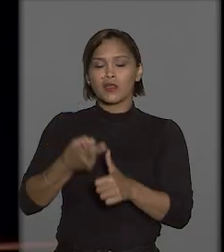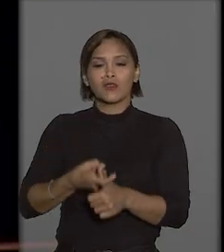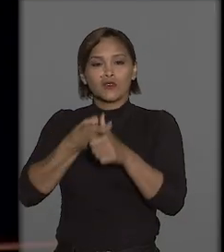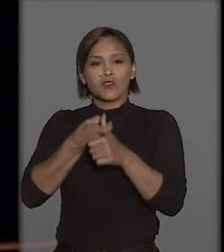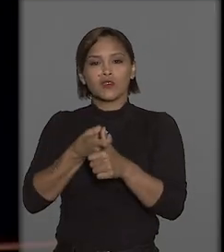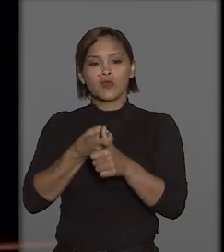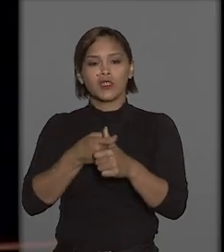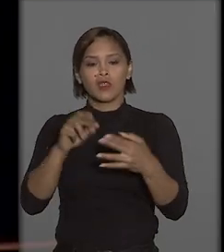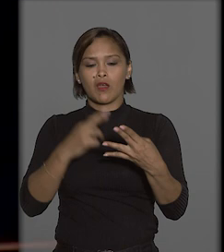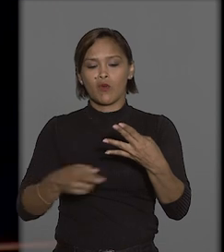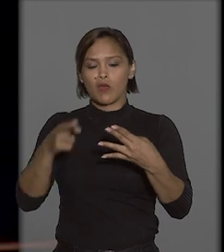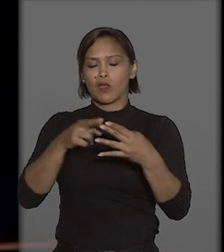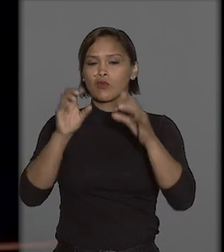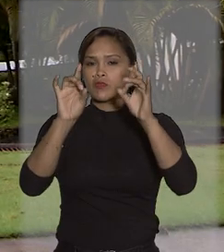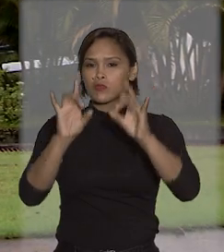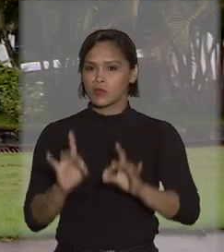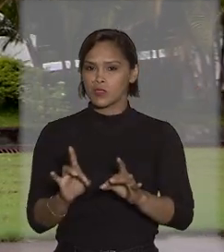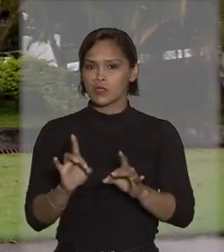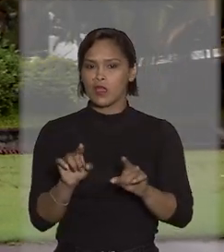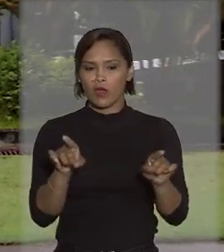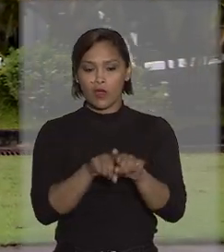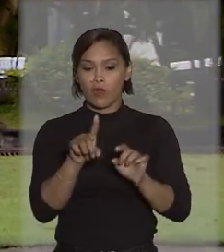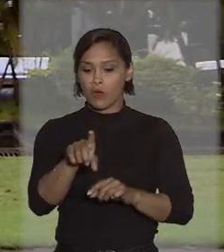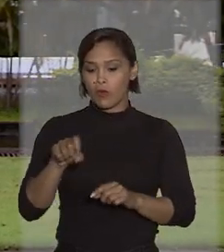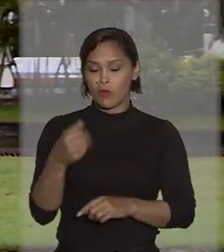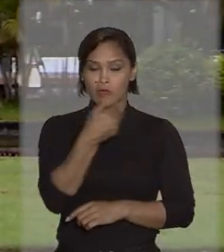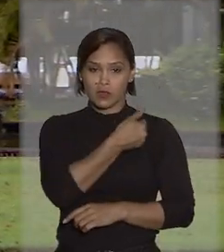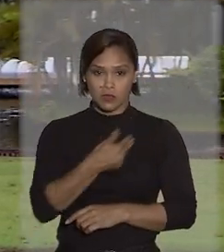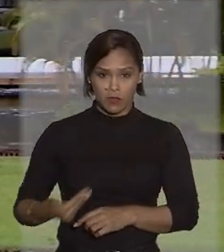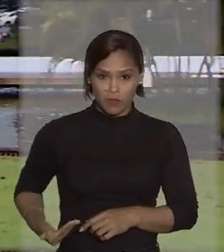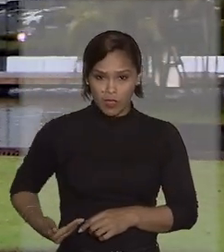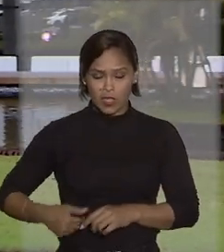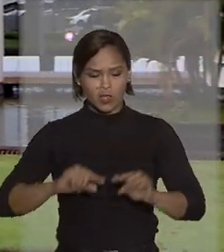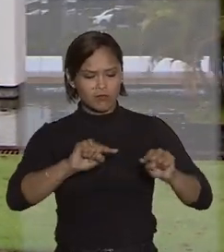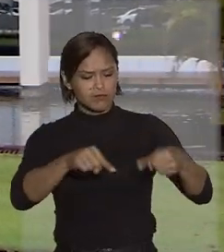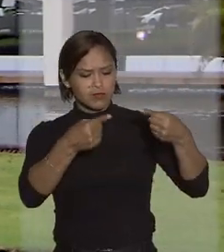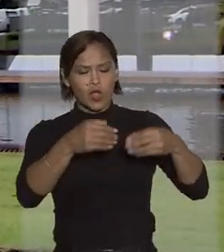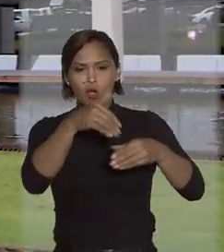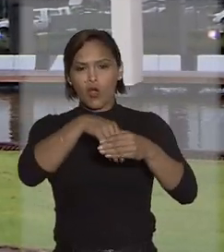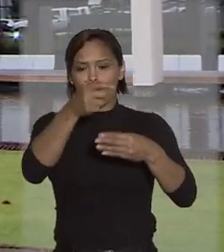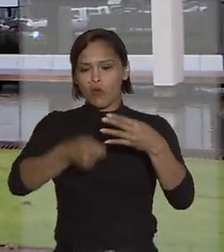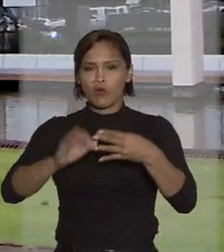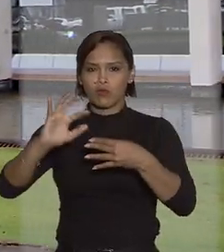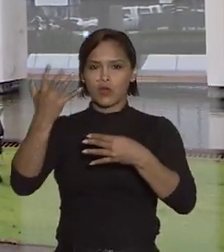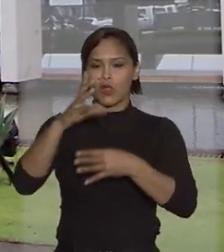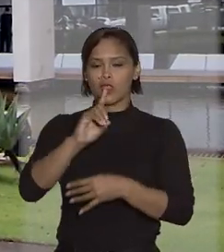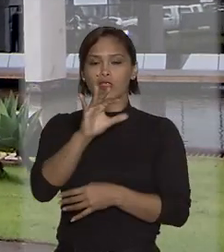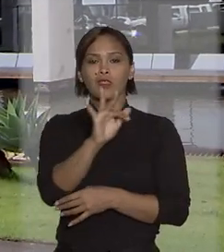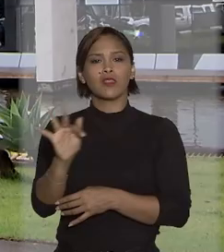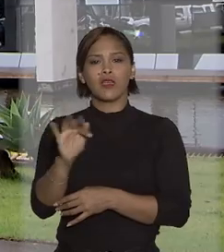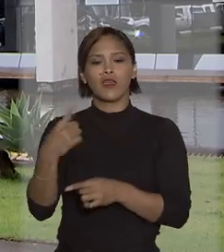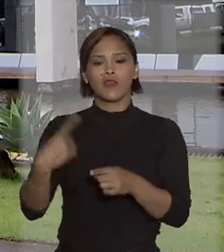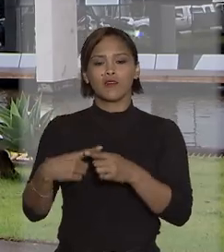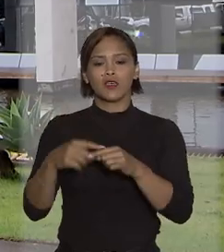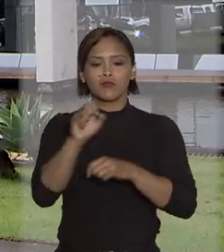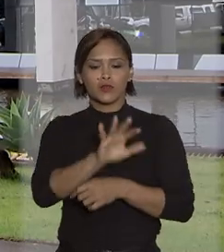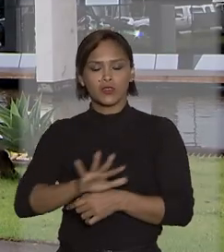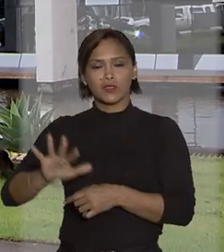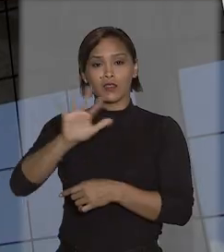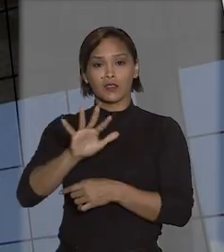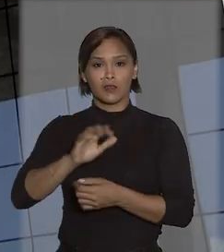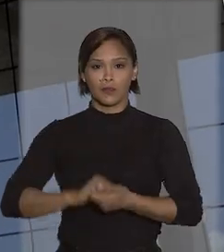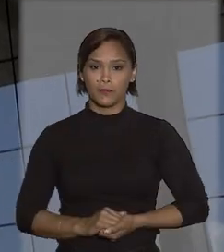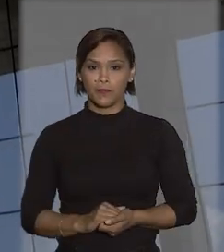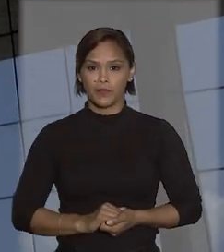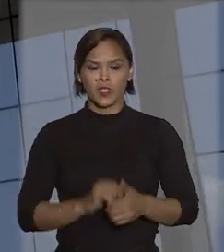suspensivo a um recurso especial, no qual o ex-governador contesta acordo do Tribunal de Justiça do Distrito Federal e dos territórios.